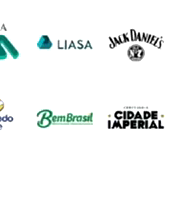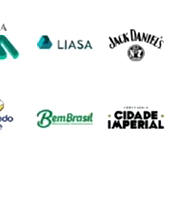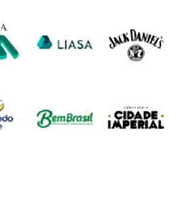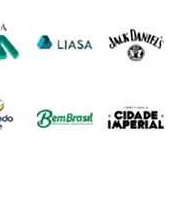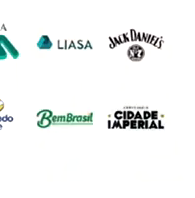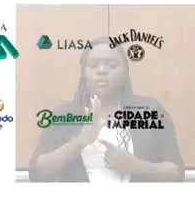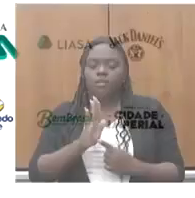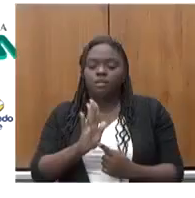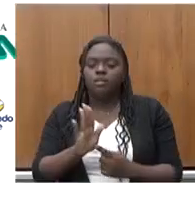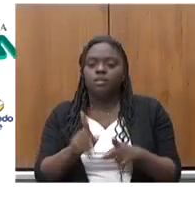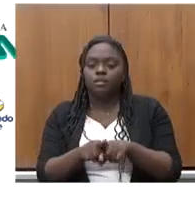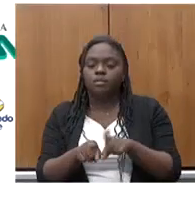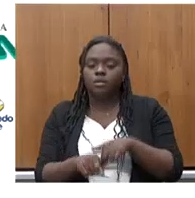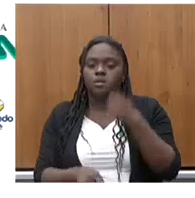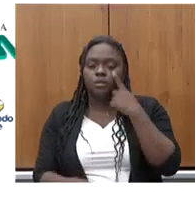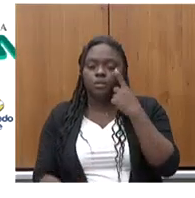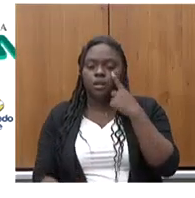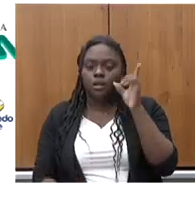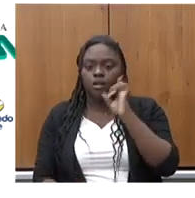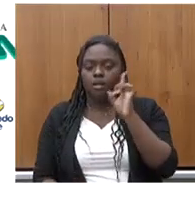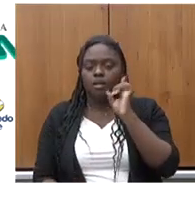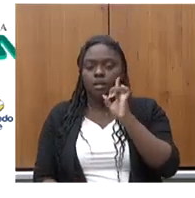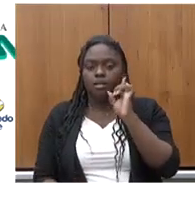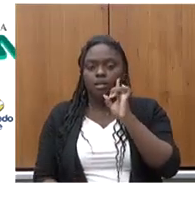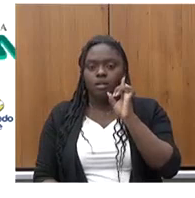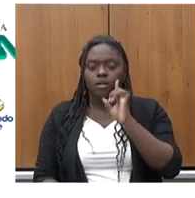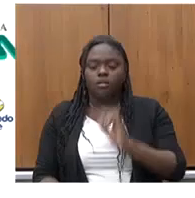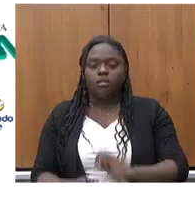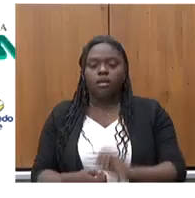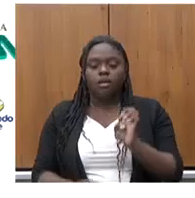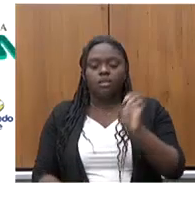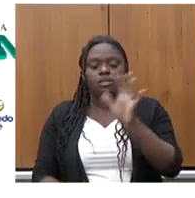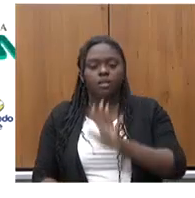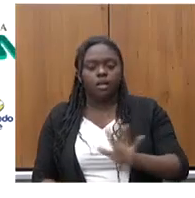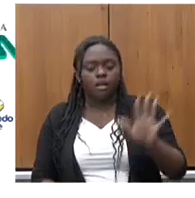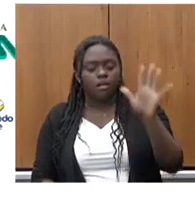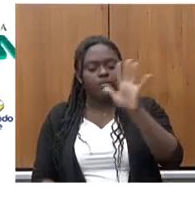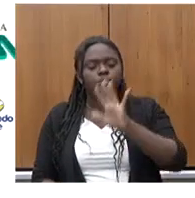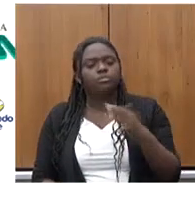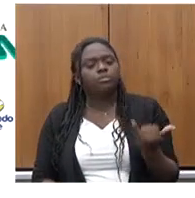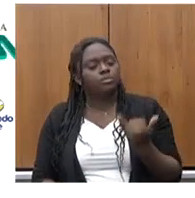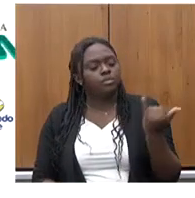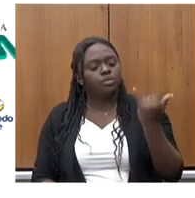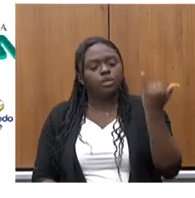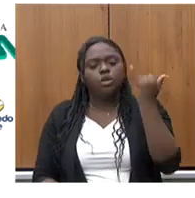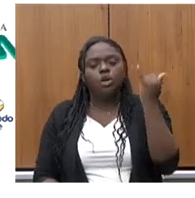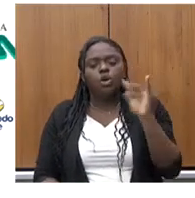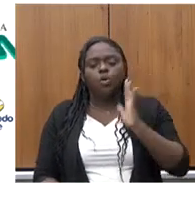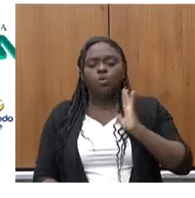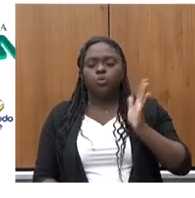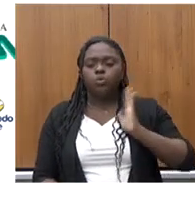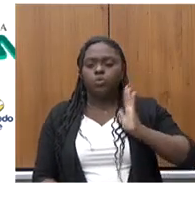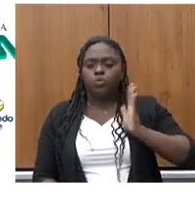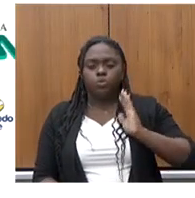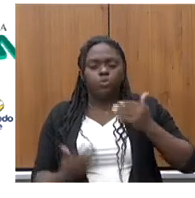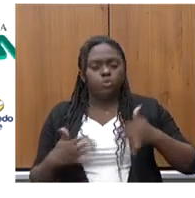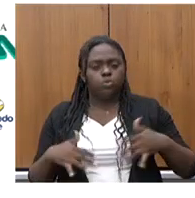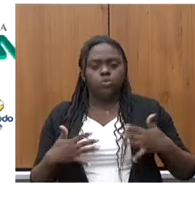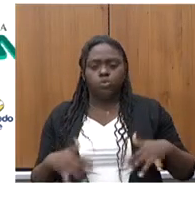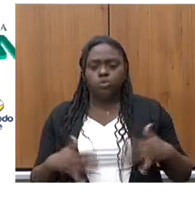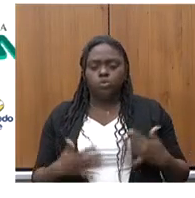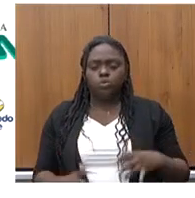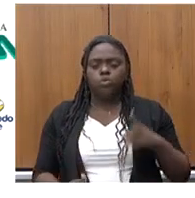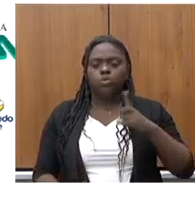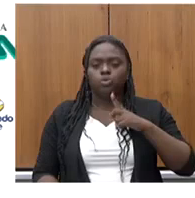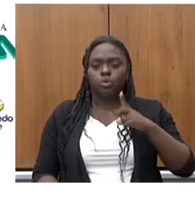aí com um olhar para Minas Gerais. Esse estado bem gerido, cheio de riquezas, cheio de